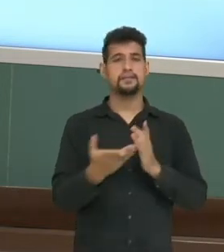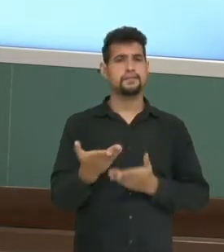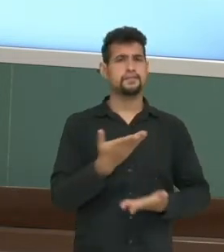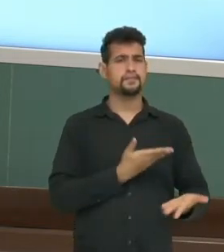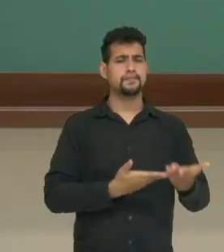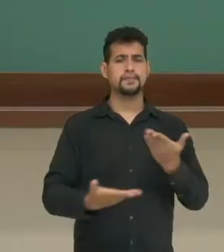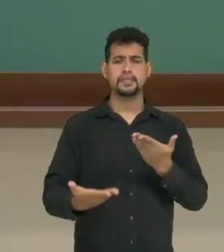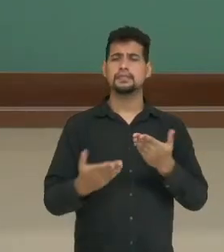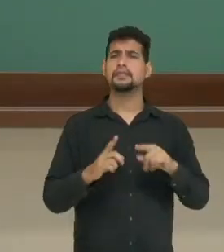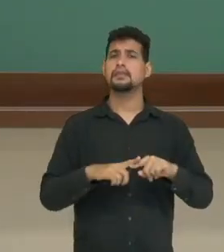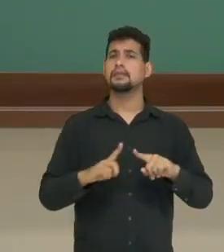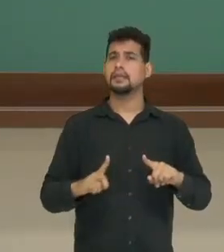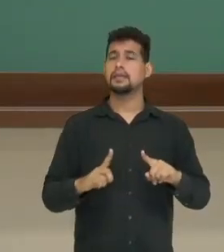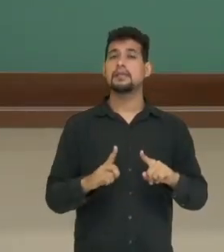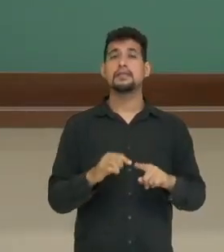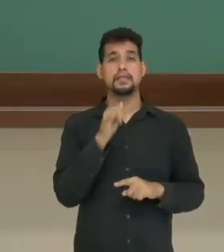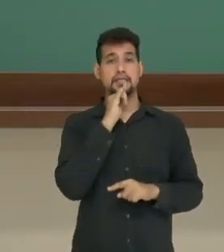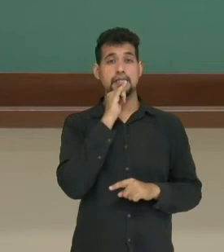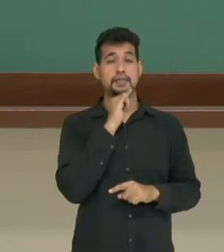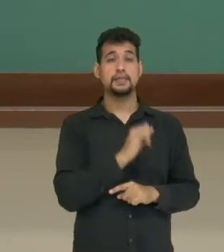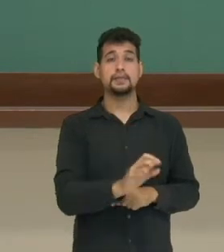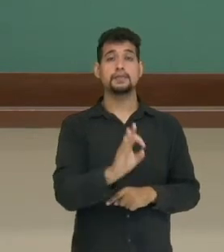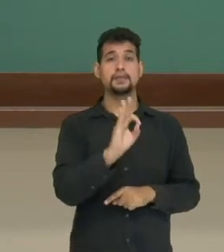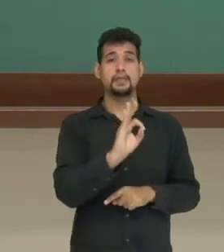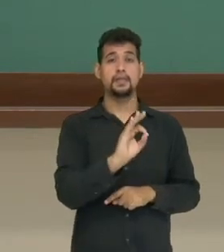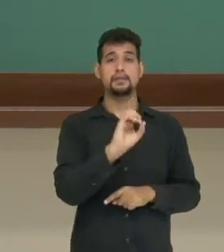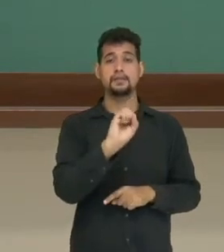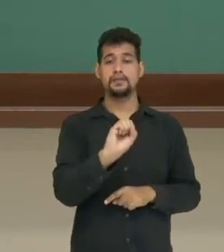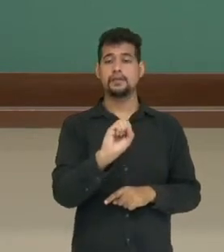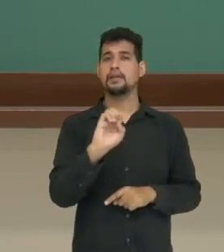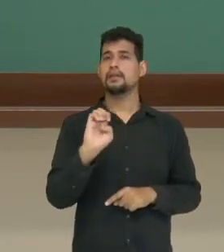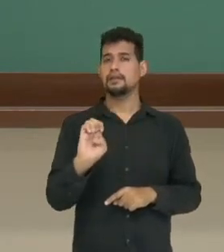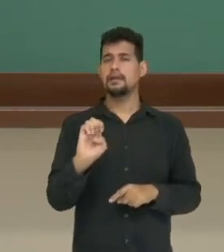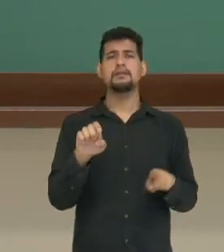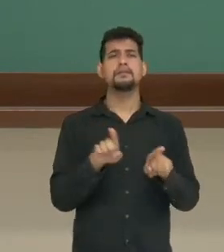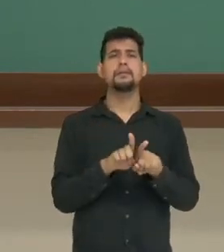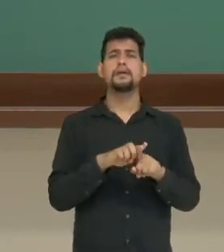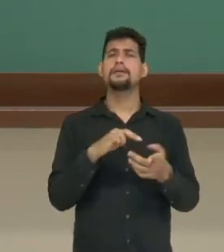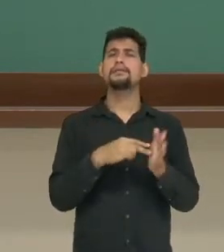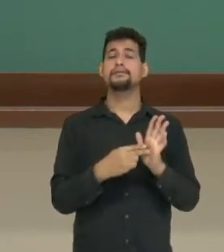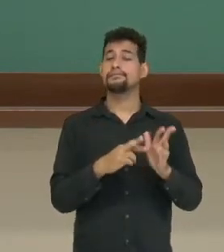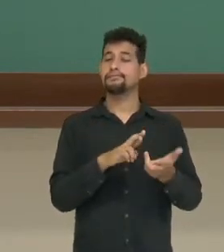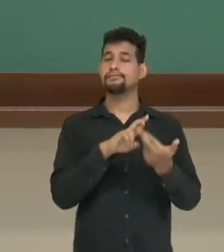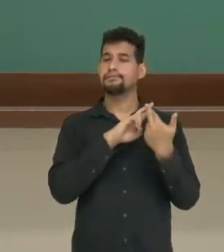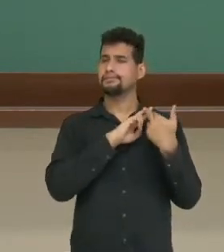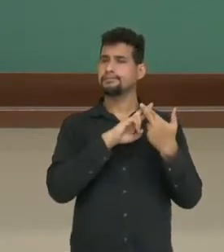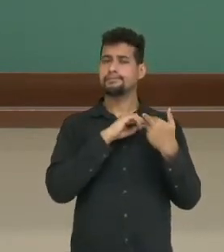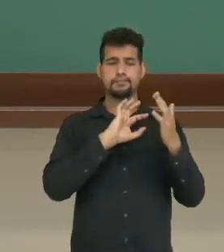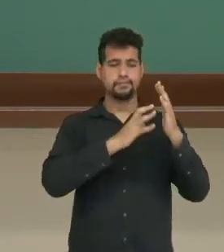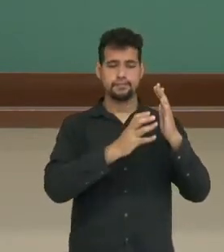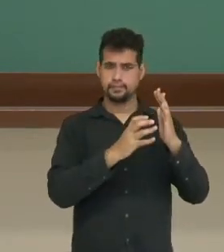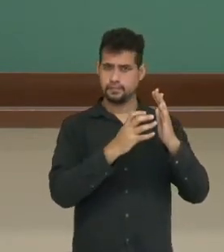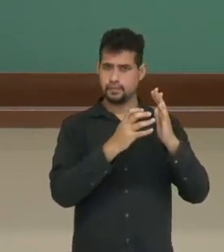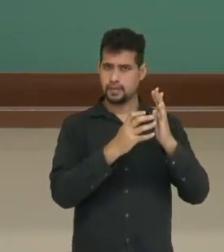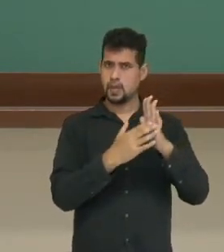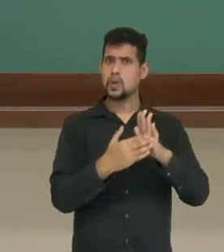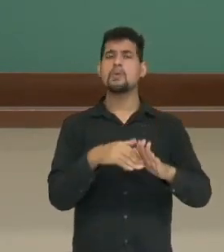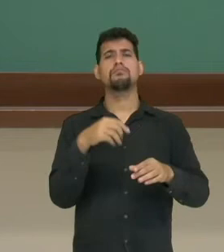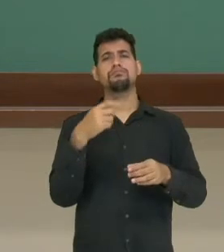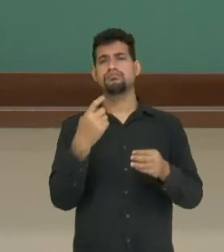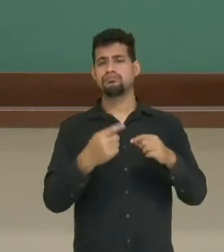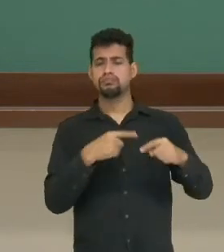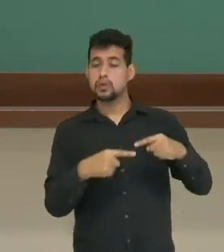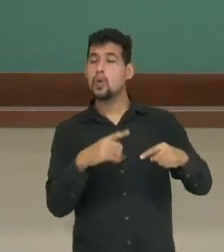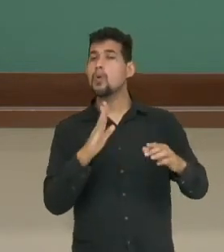Aliás, segundo o Tribunal Superior Eleitoral, responsável pelos partidos políticos no Brasil, hoje são 33